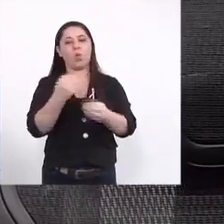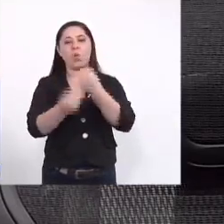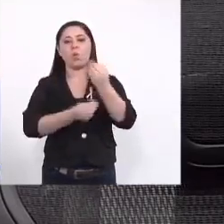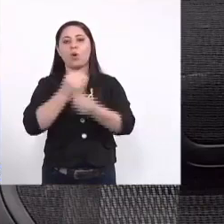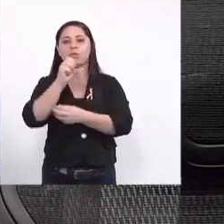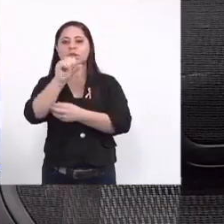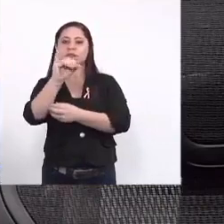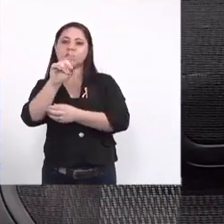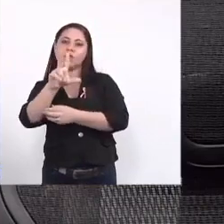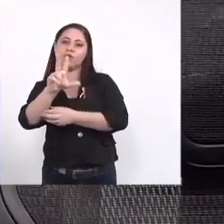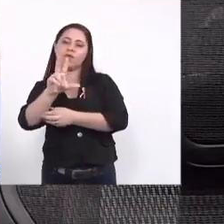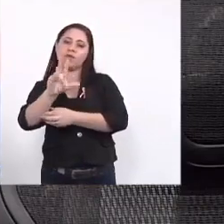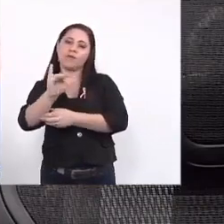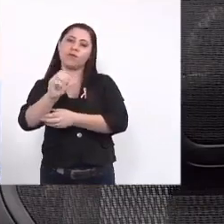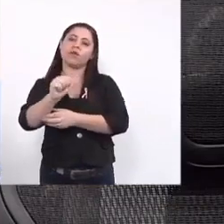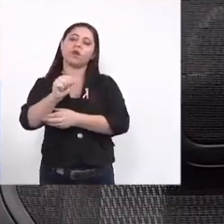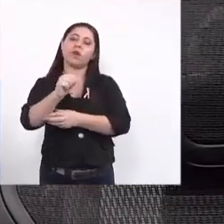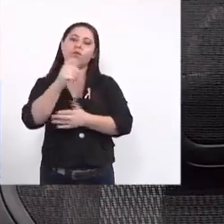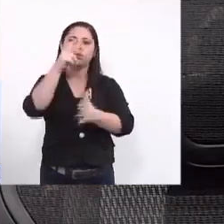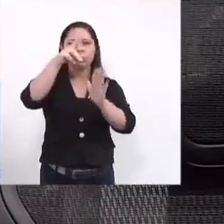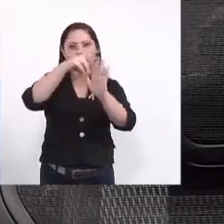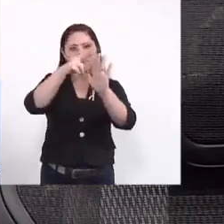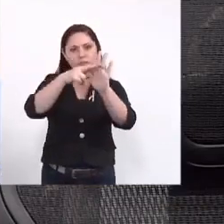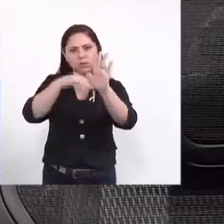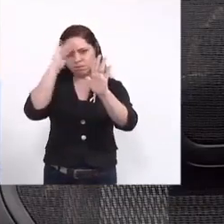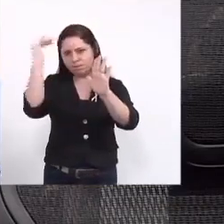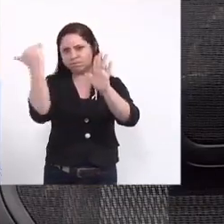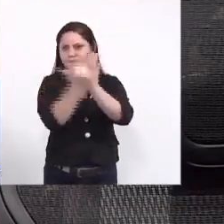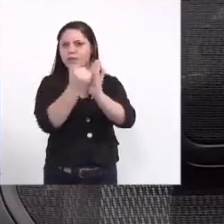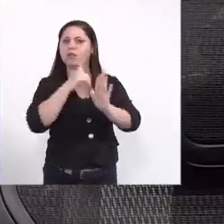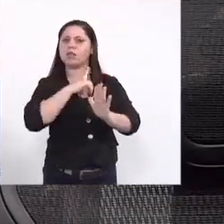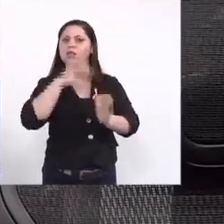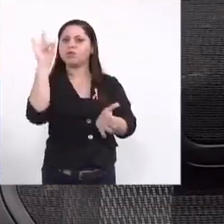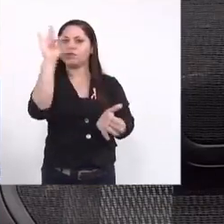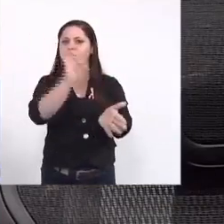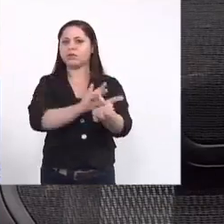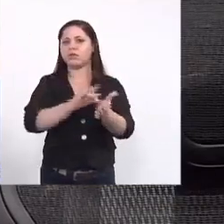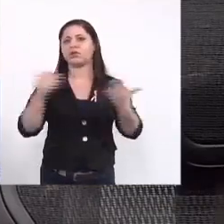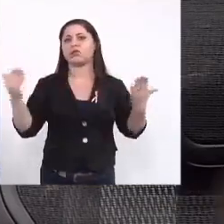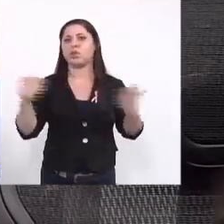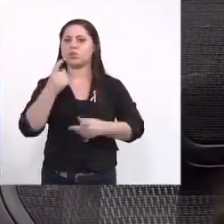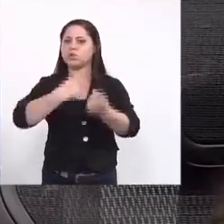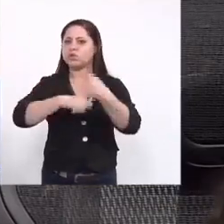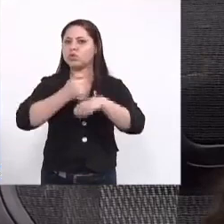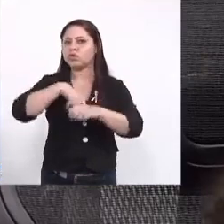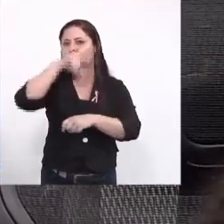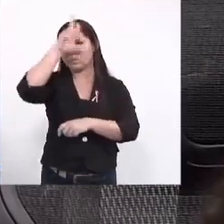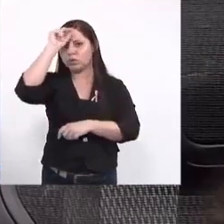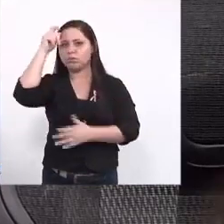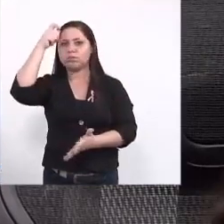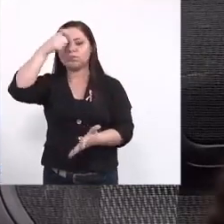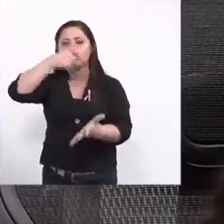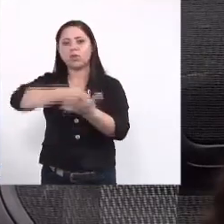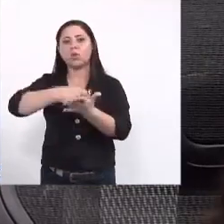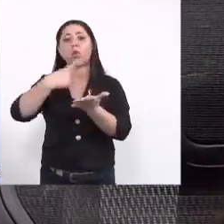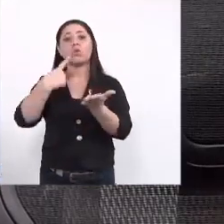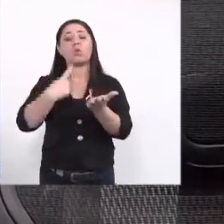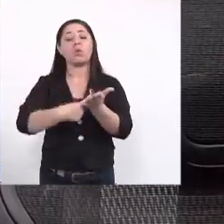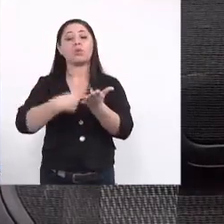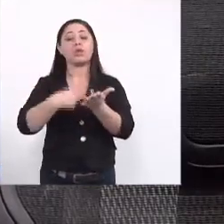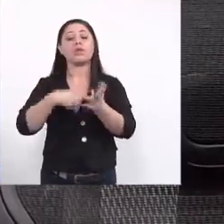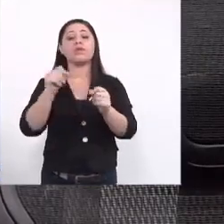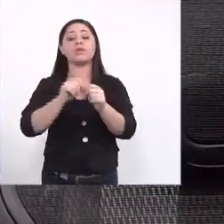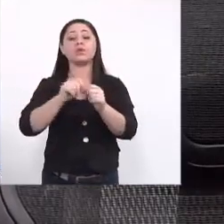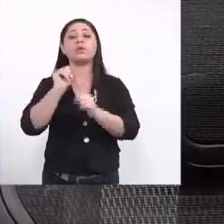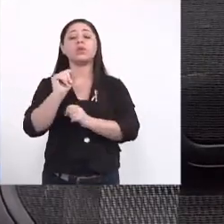aqui a viabilização de um regramento para que realmente senhor Rafael o gestor municipal se comprometa a